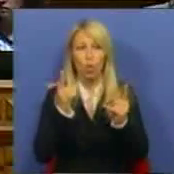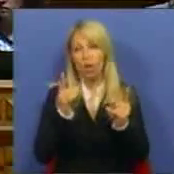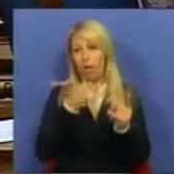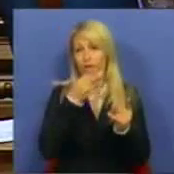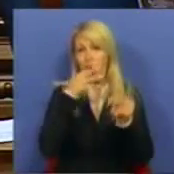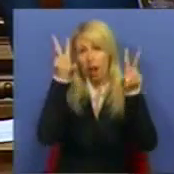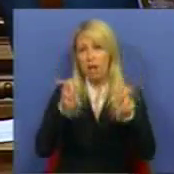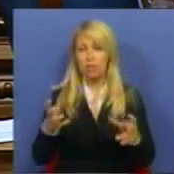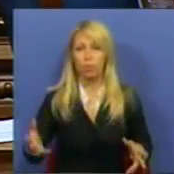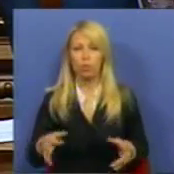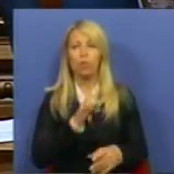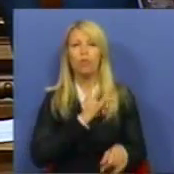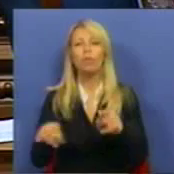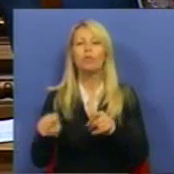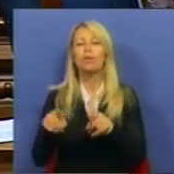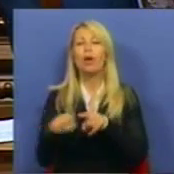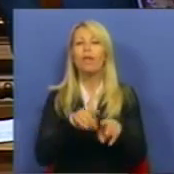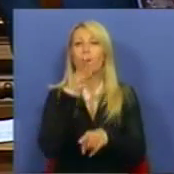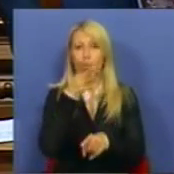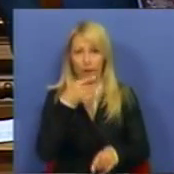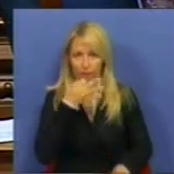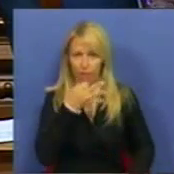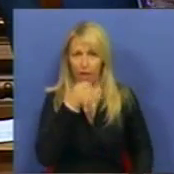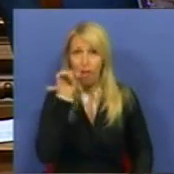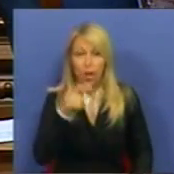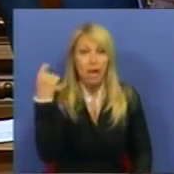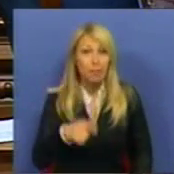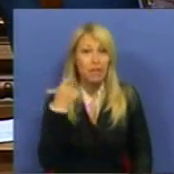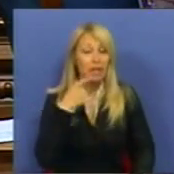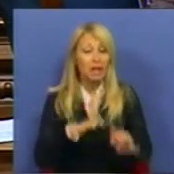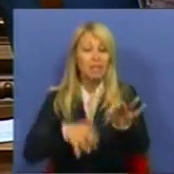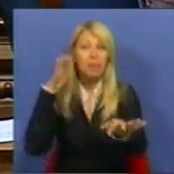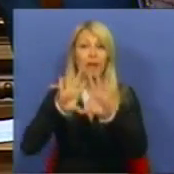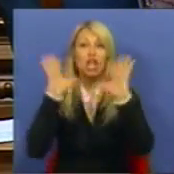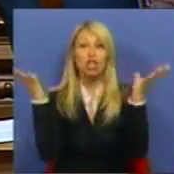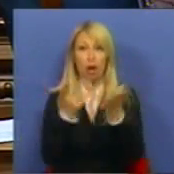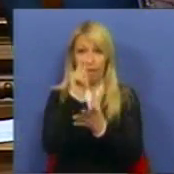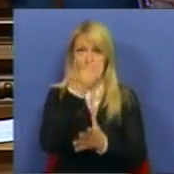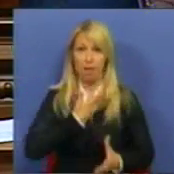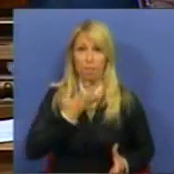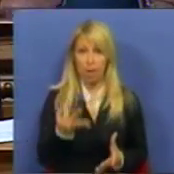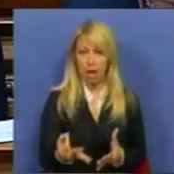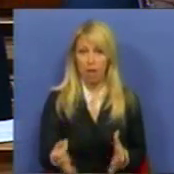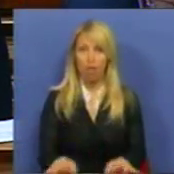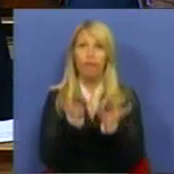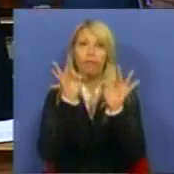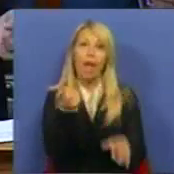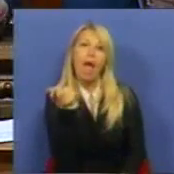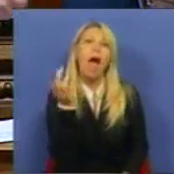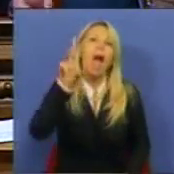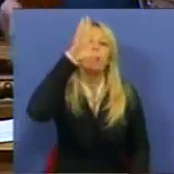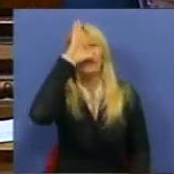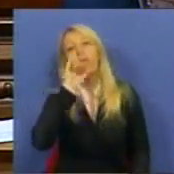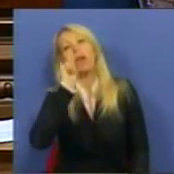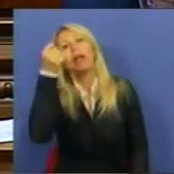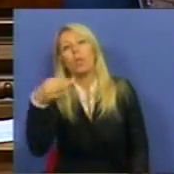O Sr. Deputado refere-se ao Presidente da Assembleia Geral da EDP como um ex-governante